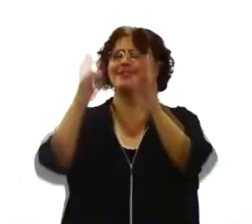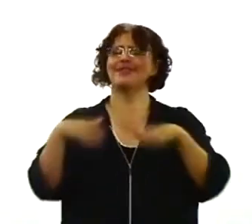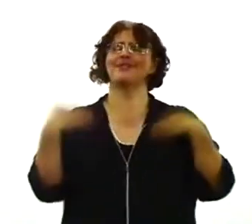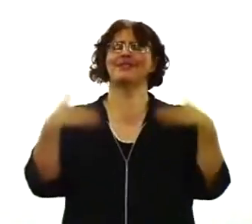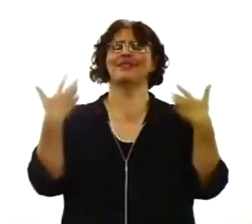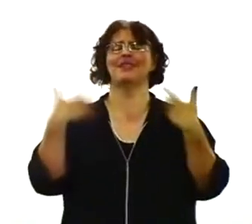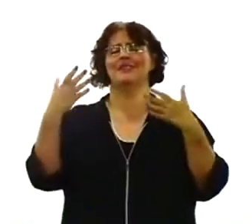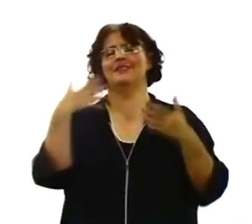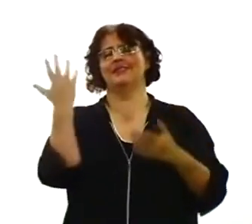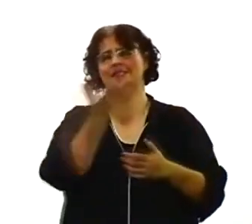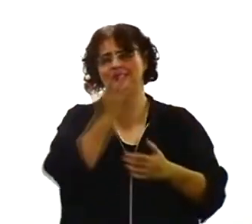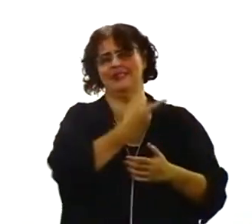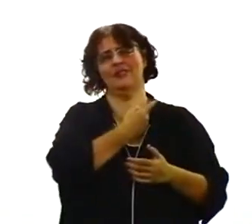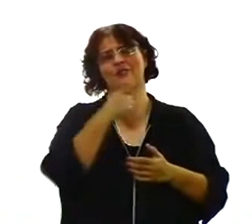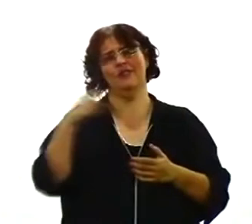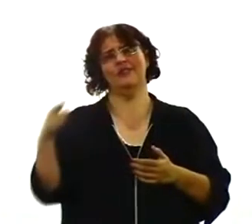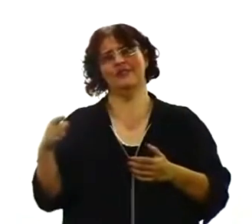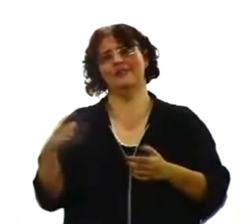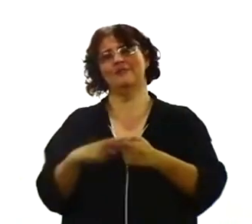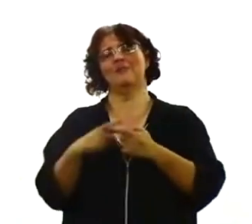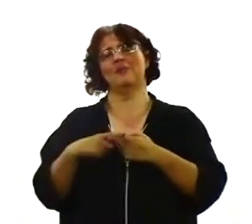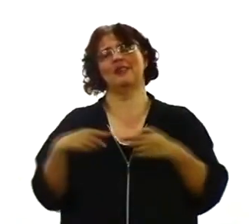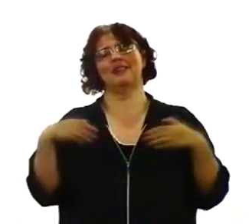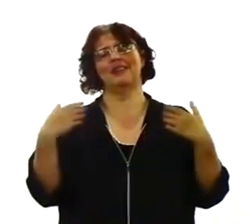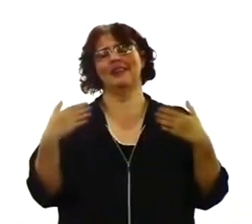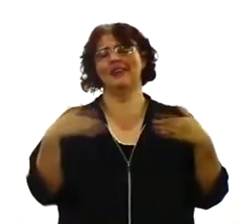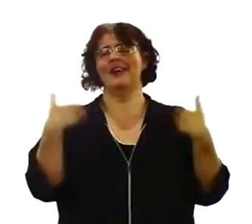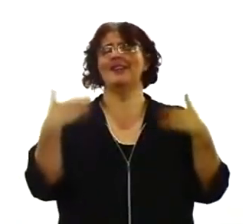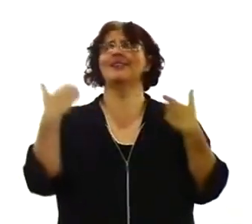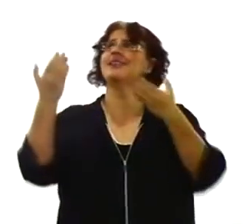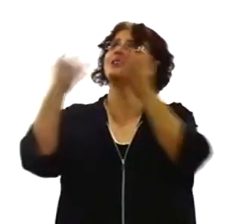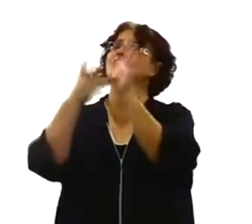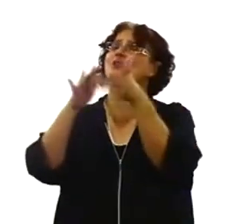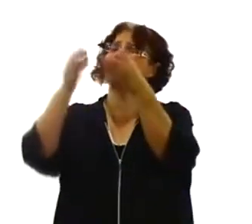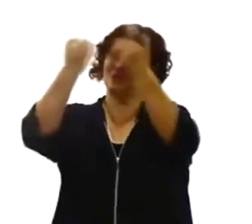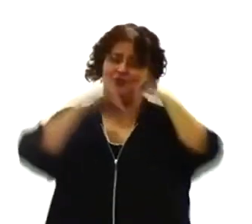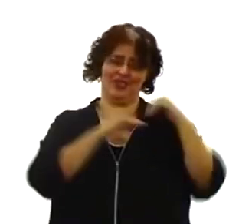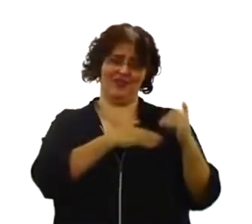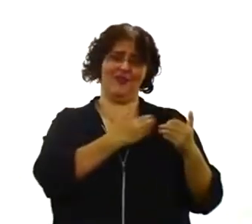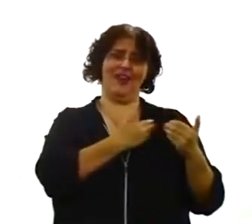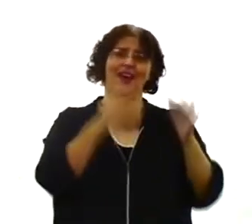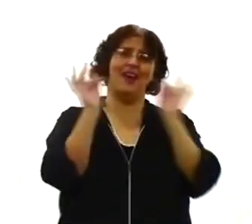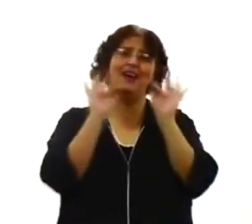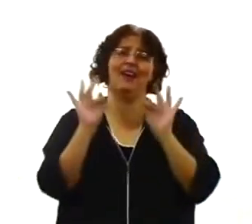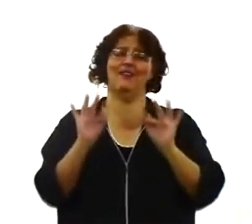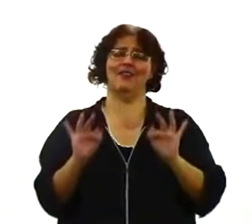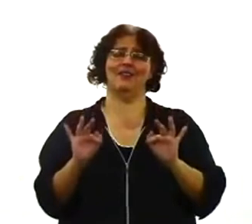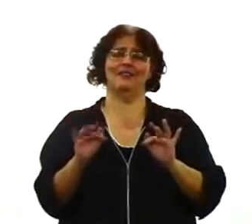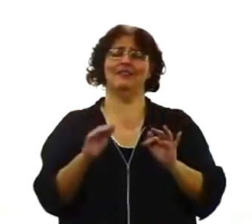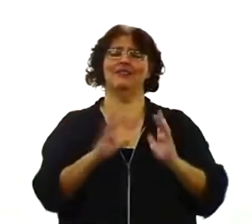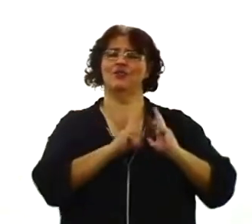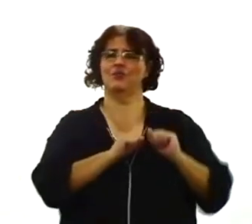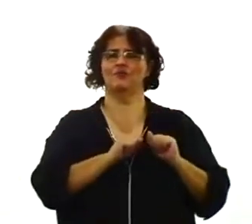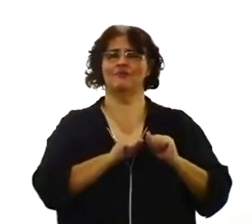confiança que Ele colocou em nosso coração. Por isso não tem meio crente. Ou é todo crente. Ou não é